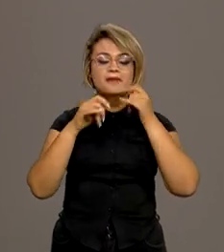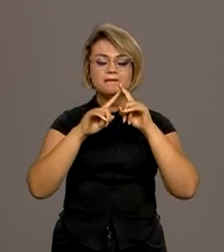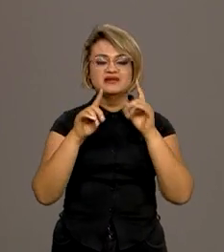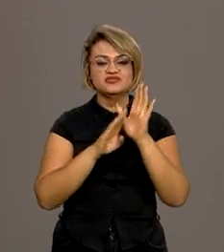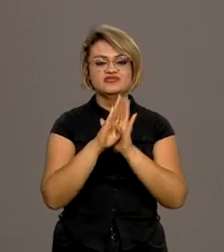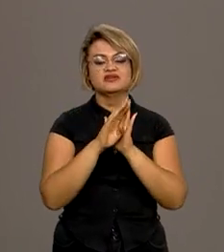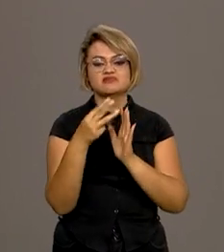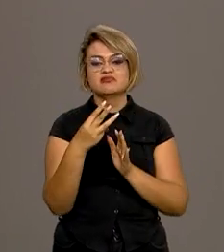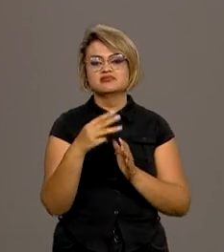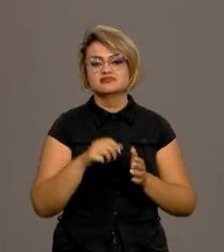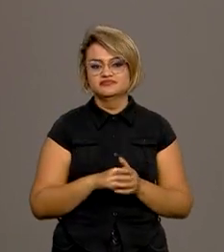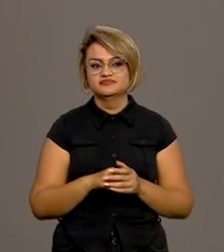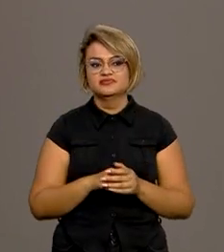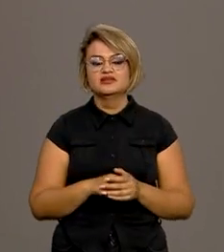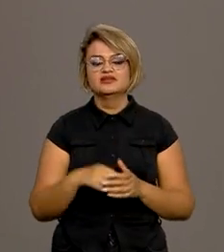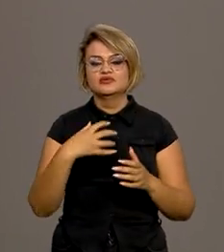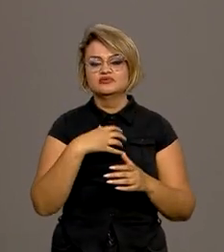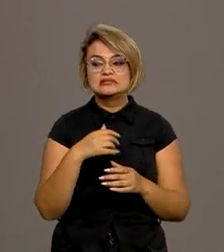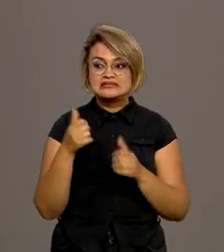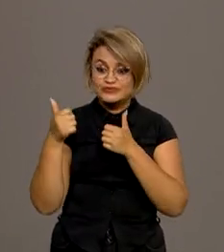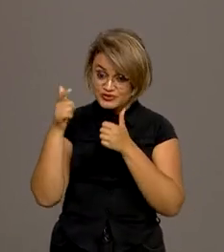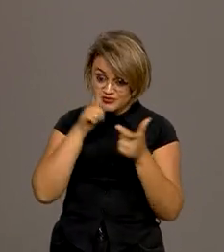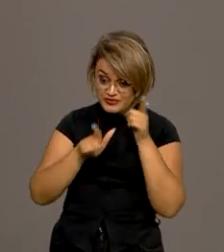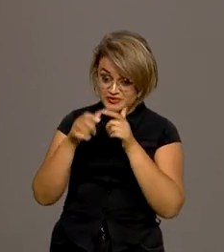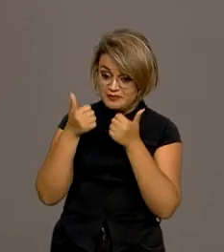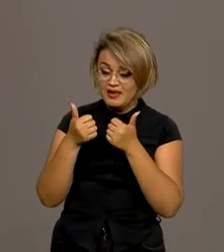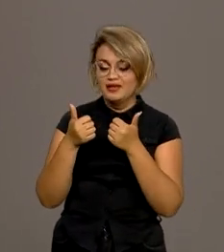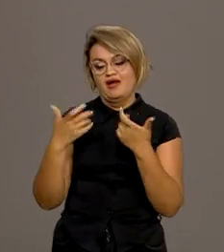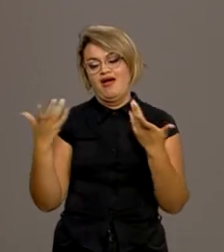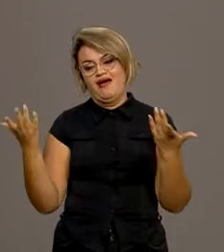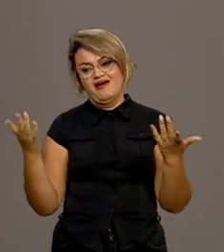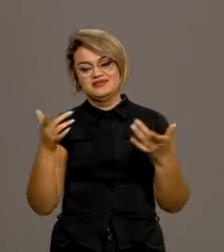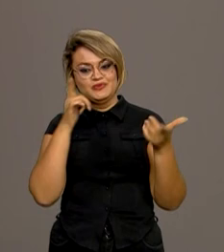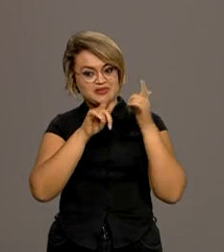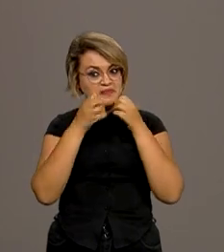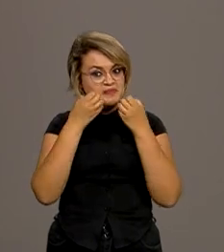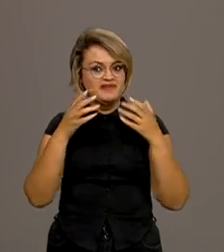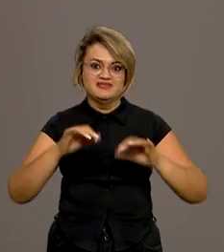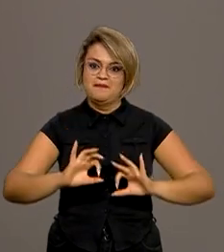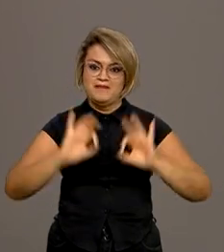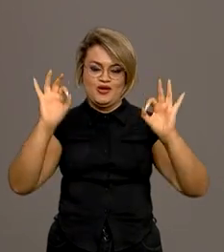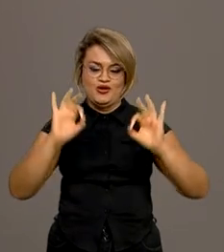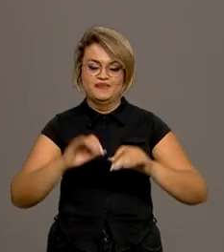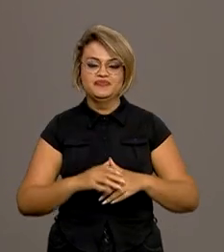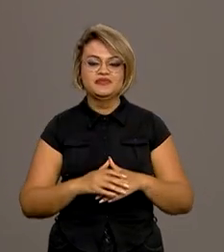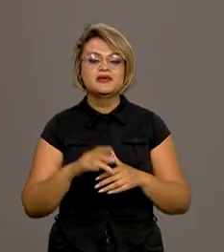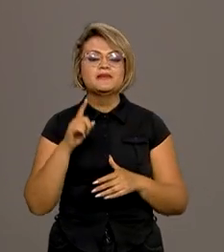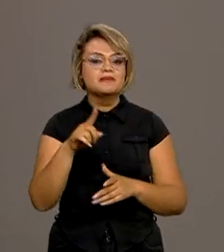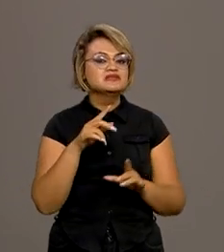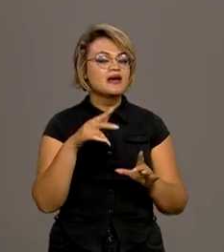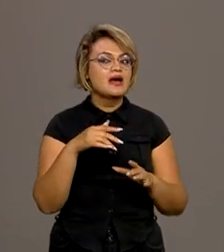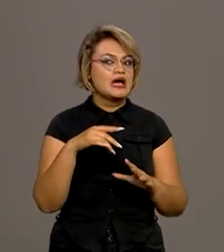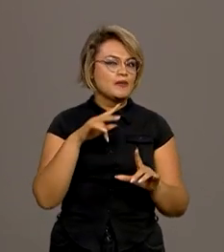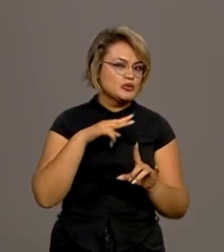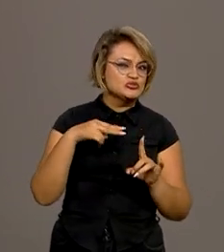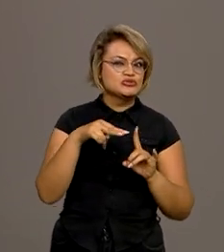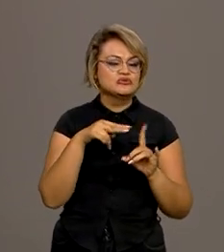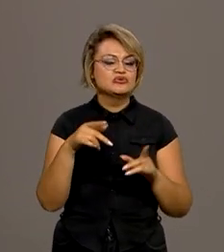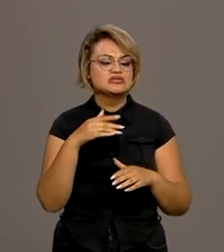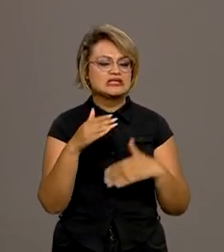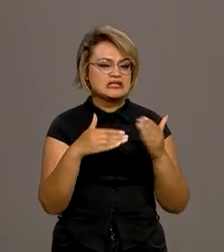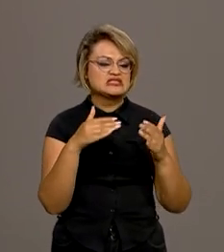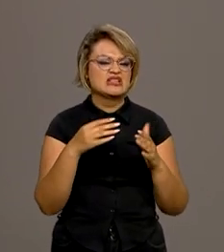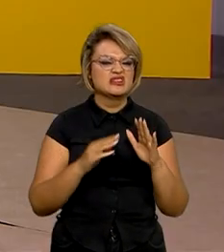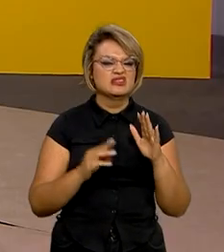3%. Então, o otimismo... Tudo der certo, então? Não, se der certo, é melhor ainda. Obviamente, a projeção nossa é com um crescimento